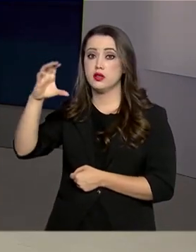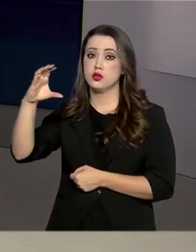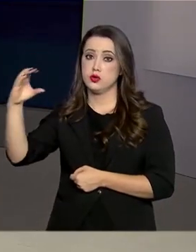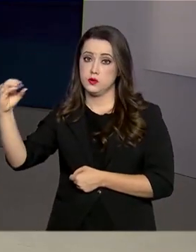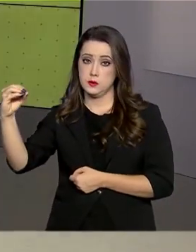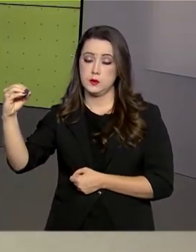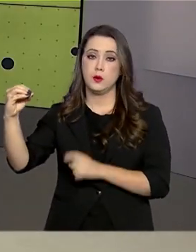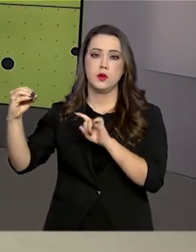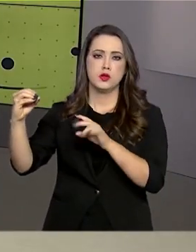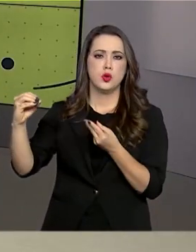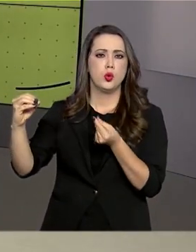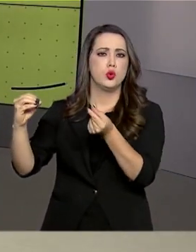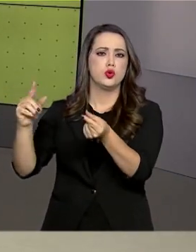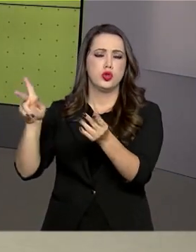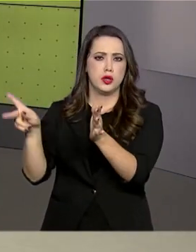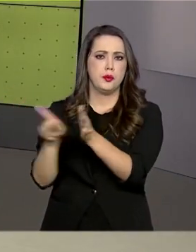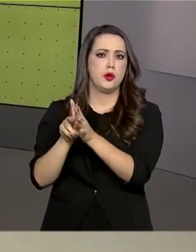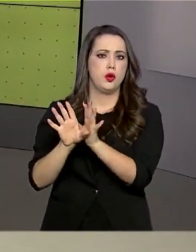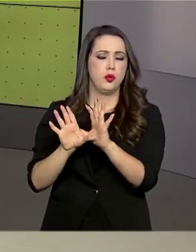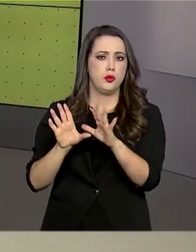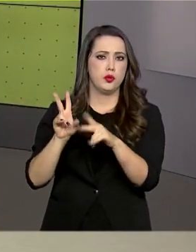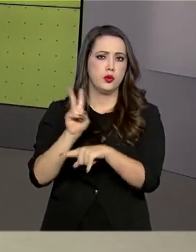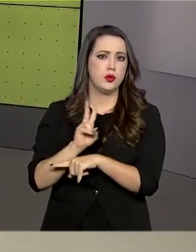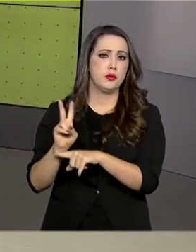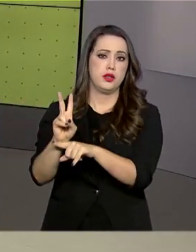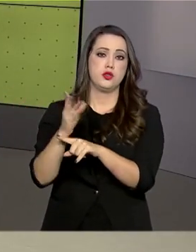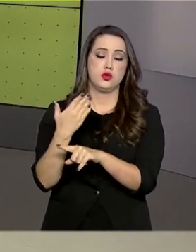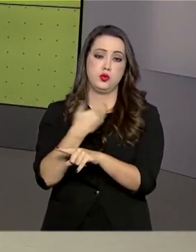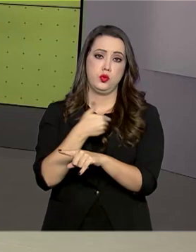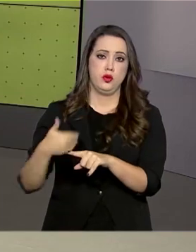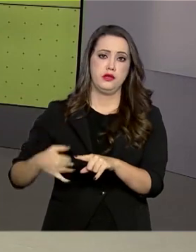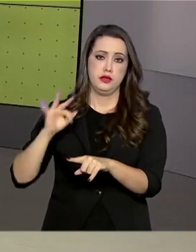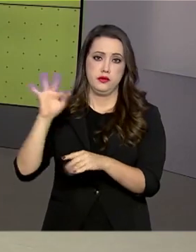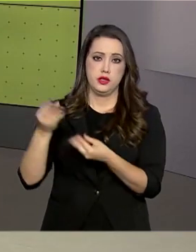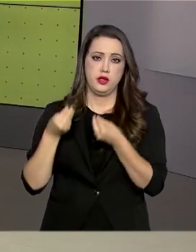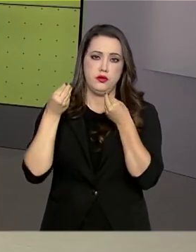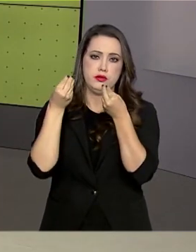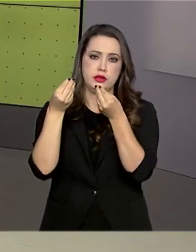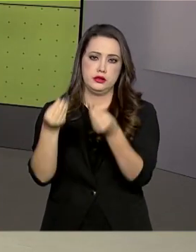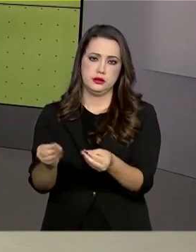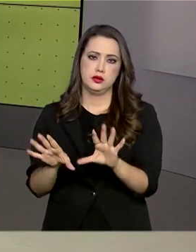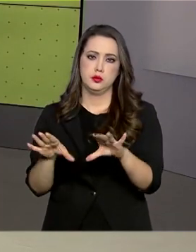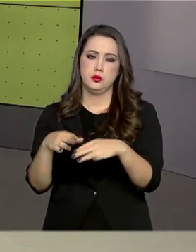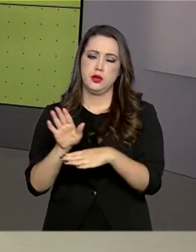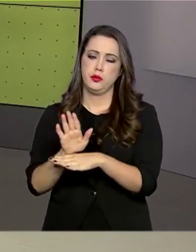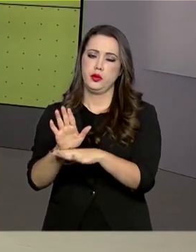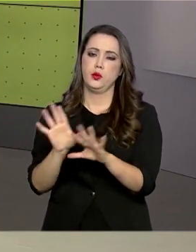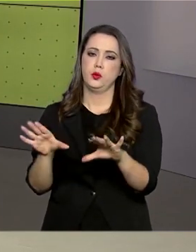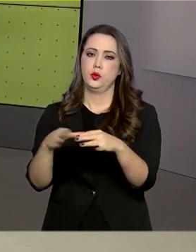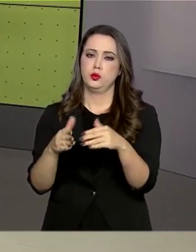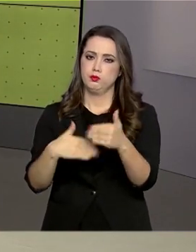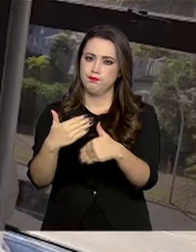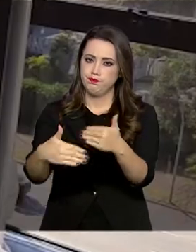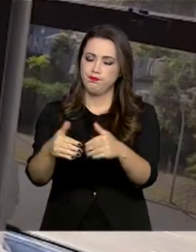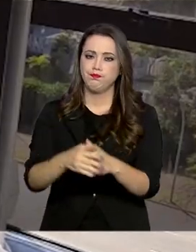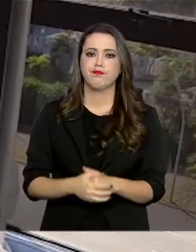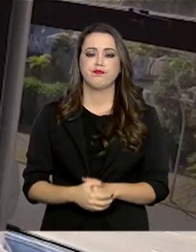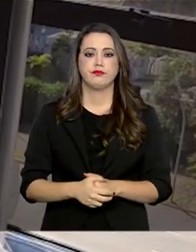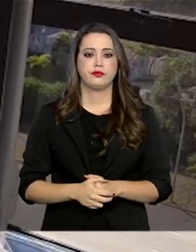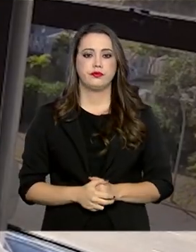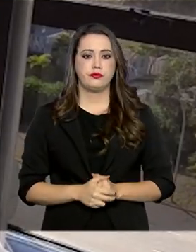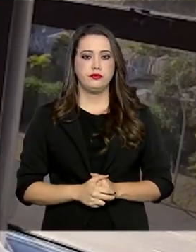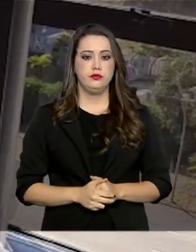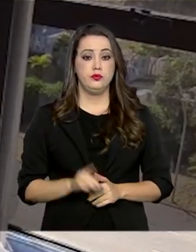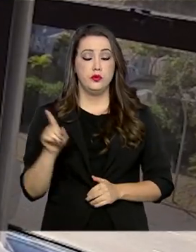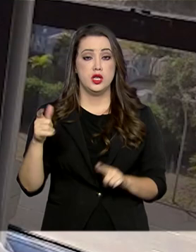O dinheiro faz parte de uma linha de crédito oferecida pelo governo federal para ajudar o setor durante a pandemia. Essa